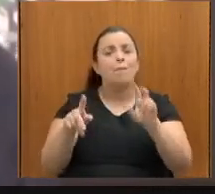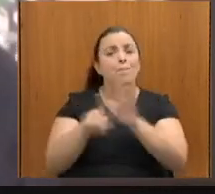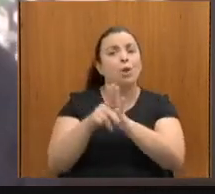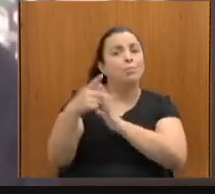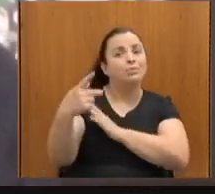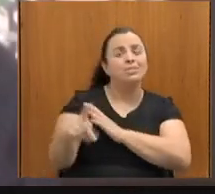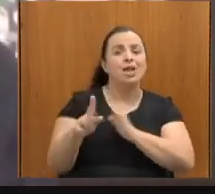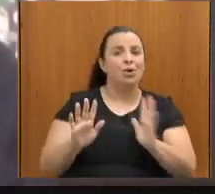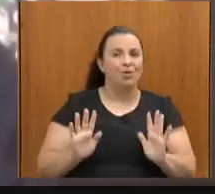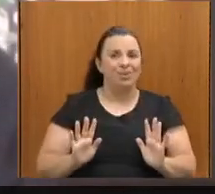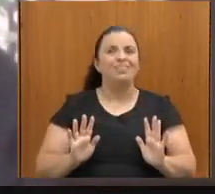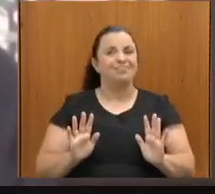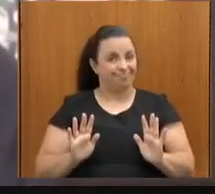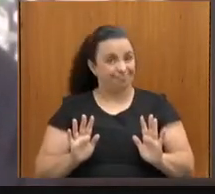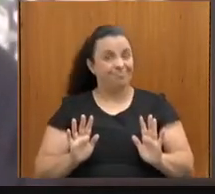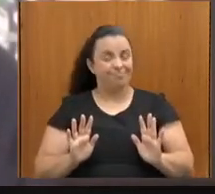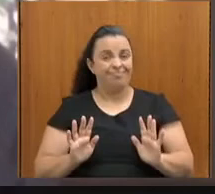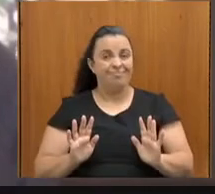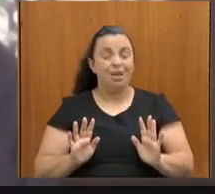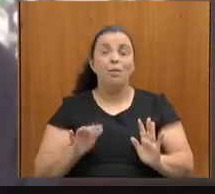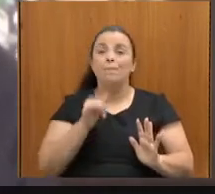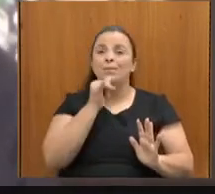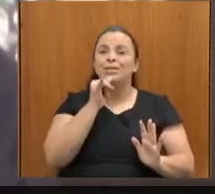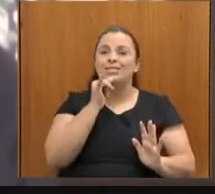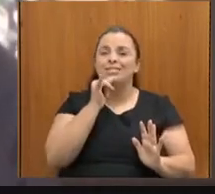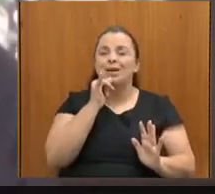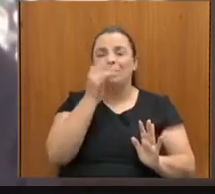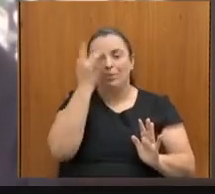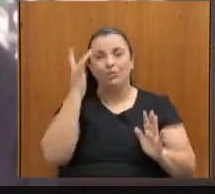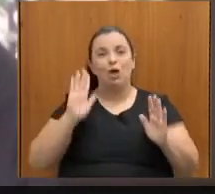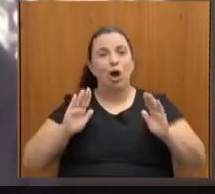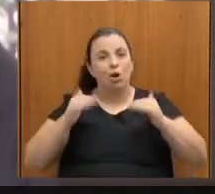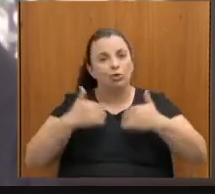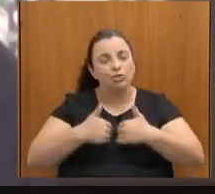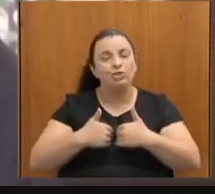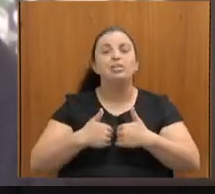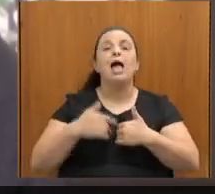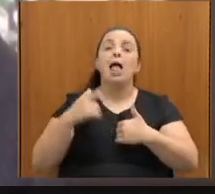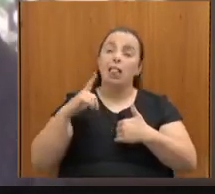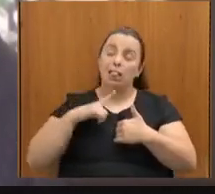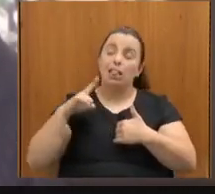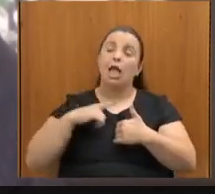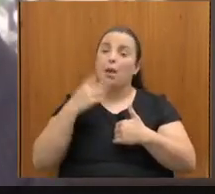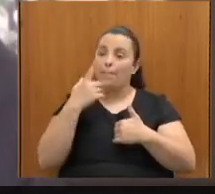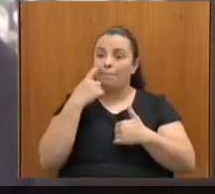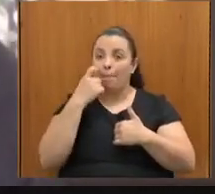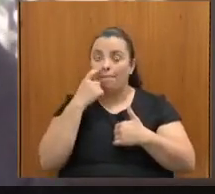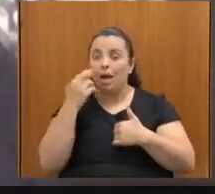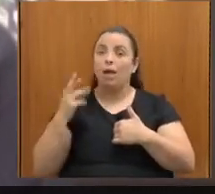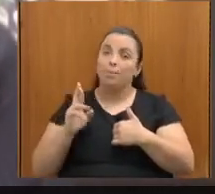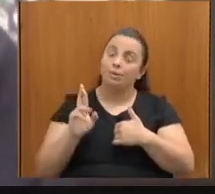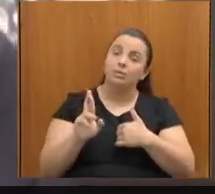caso dos autistas, existe uma especificidade da representação pelos pais, uma vez que muitas vezes, isso é histórico,